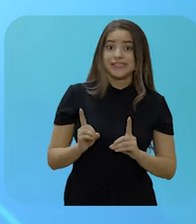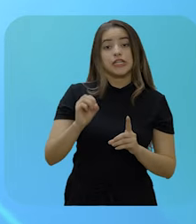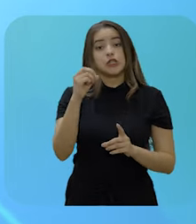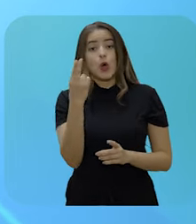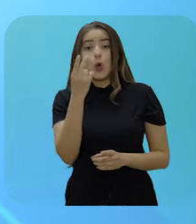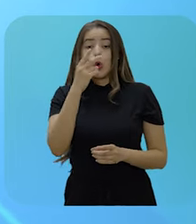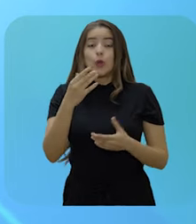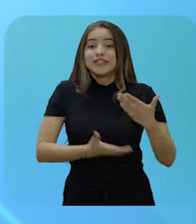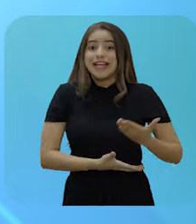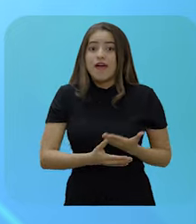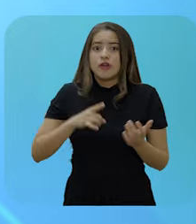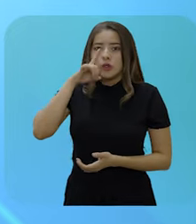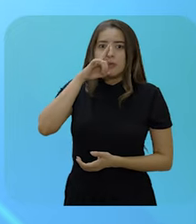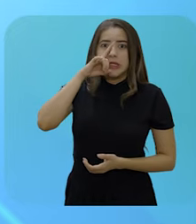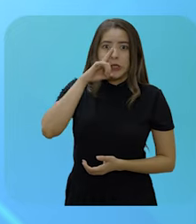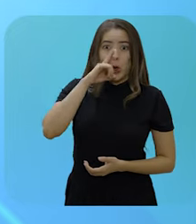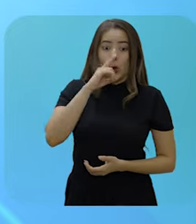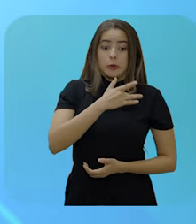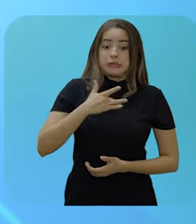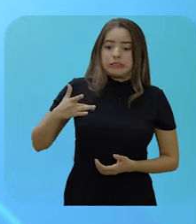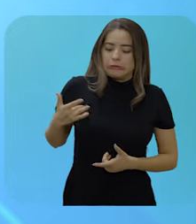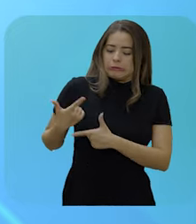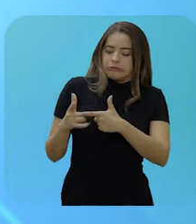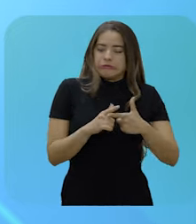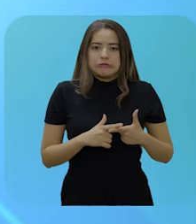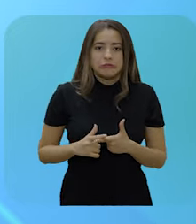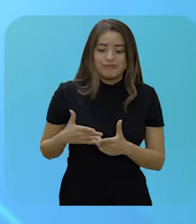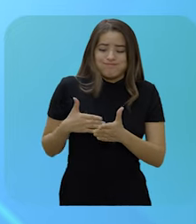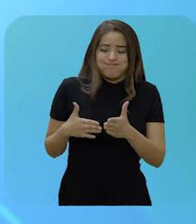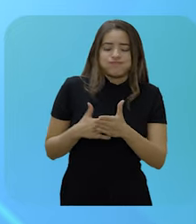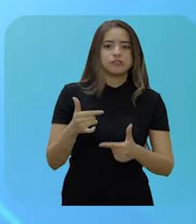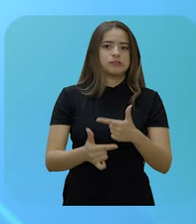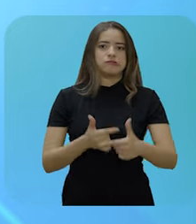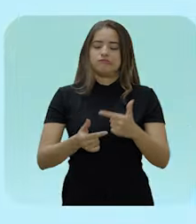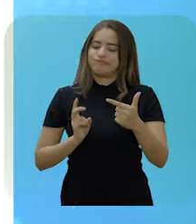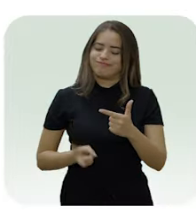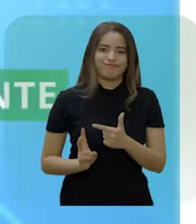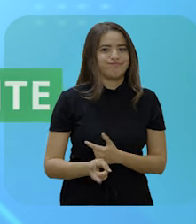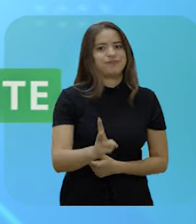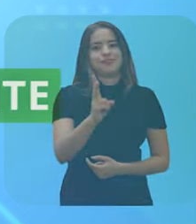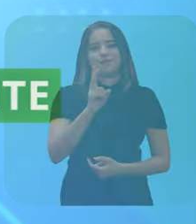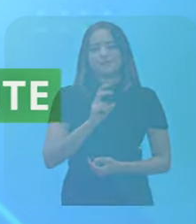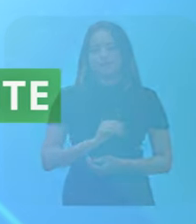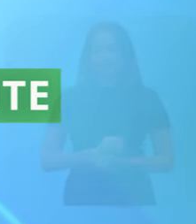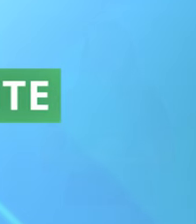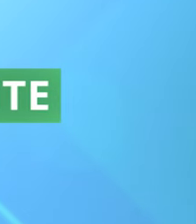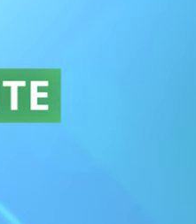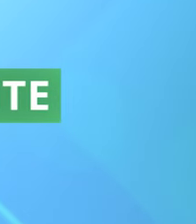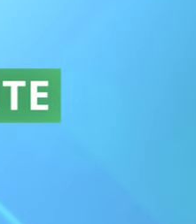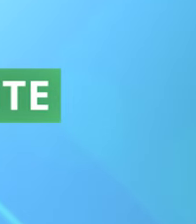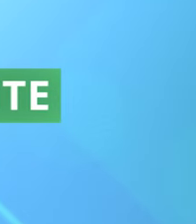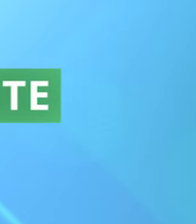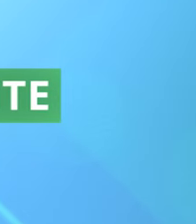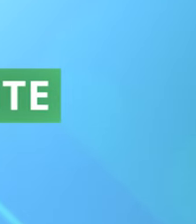Atividades de risco Atividades que demandam alta exposição a agentes nocivos à saúde Por incapacidade permanente